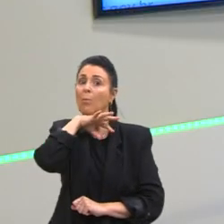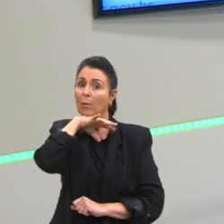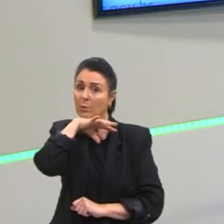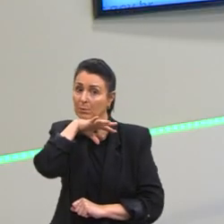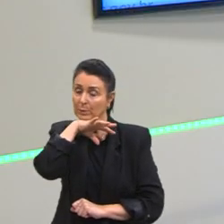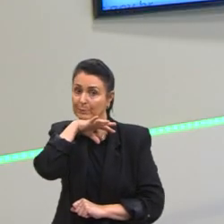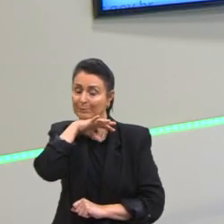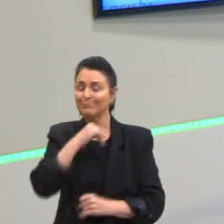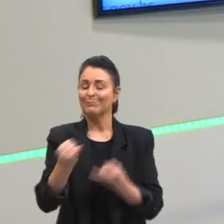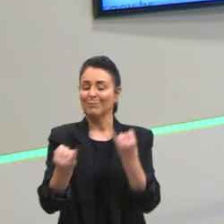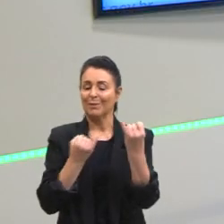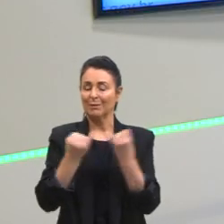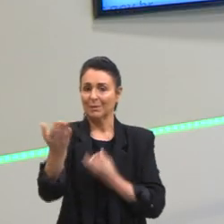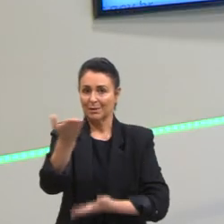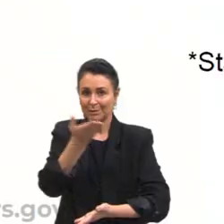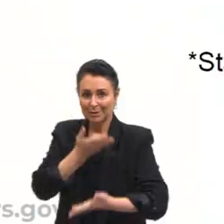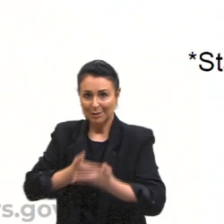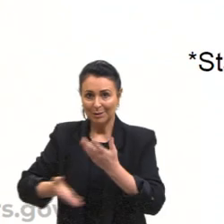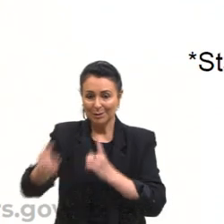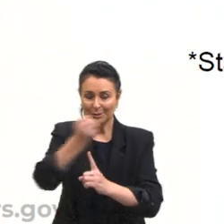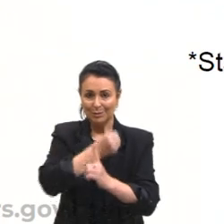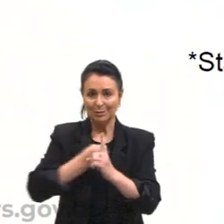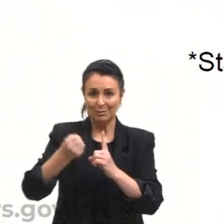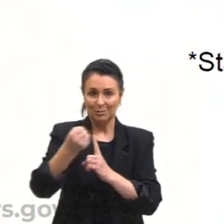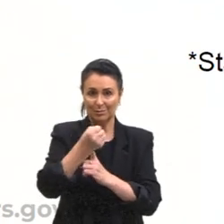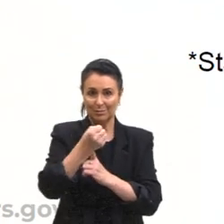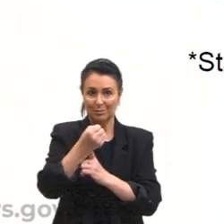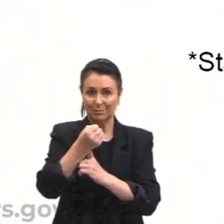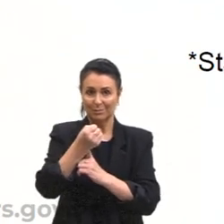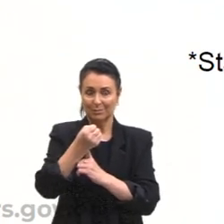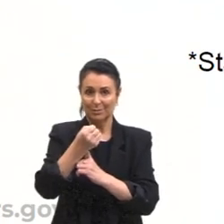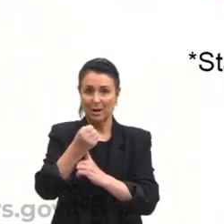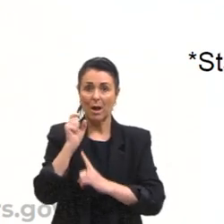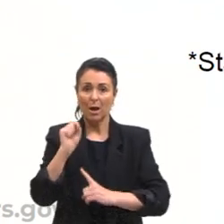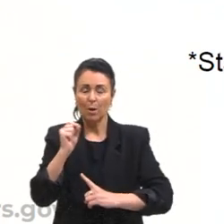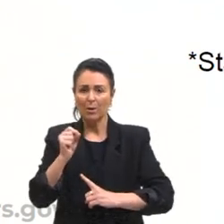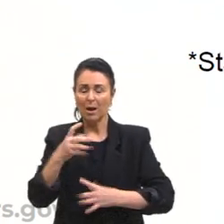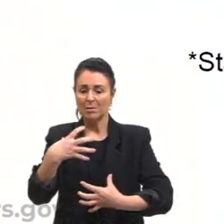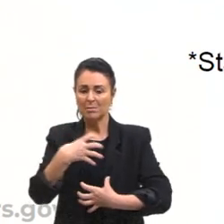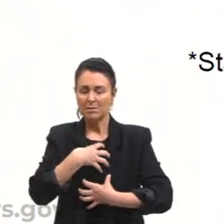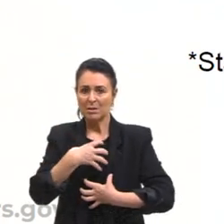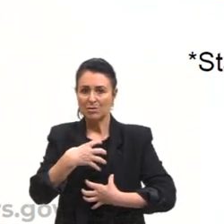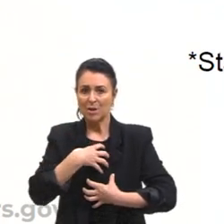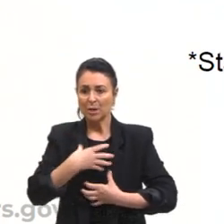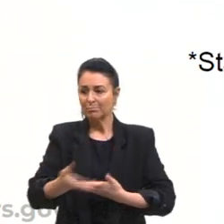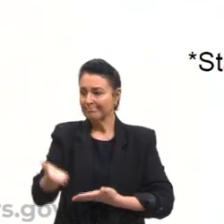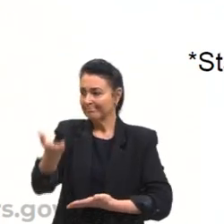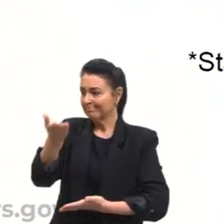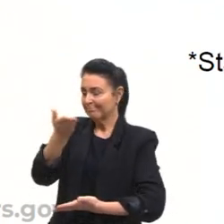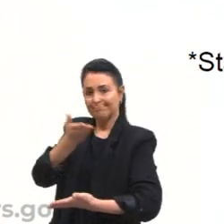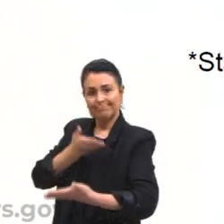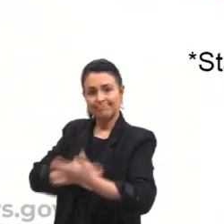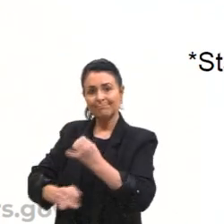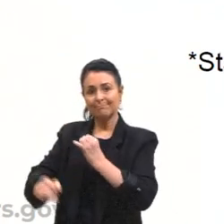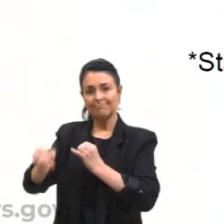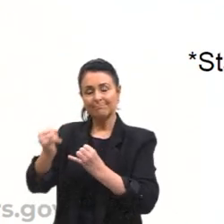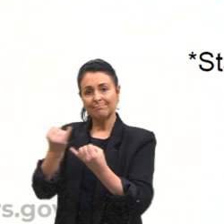interação social. Interação social, então, é essa forma de nos interagirmos, de nos